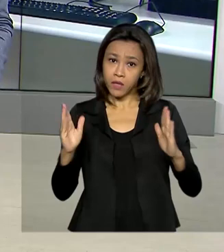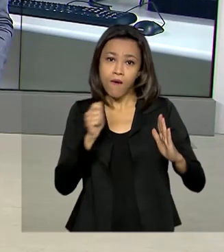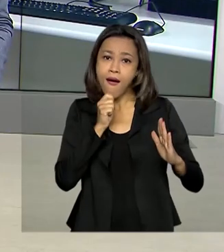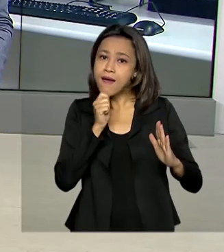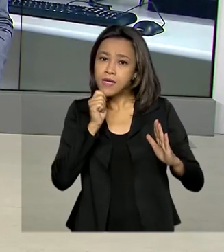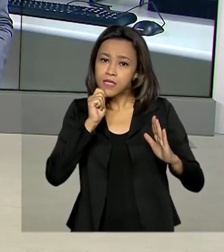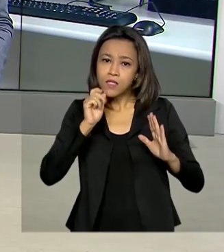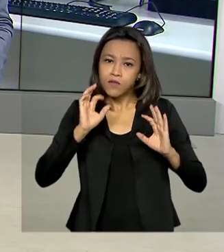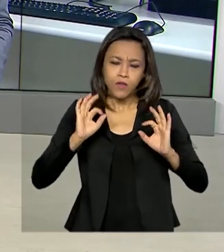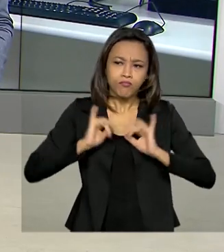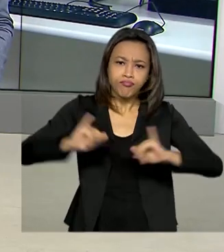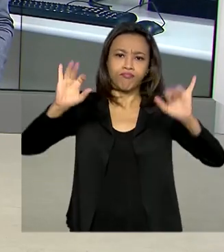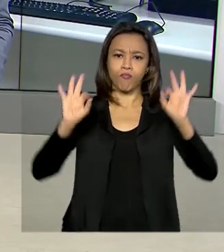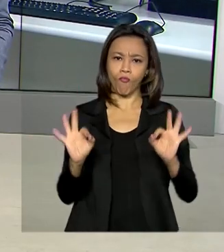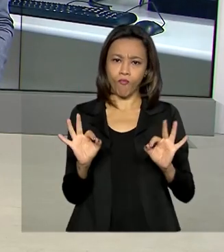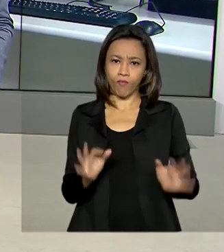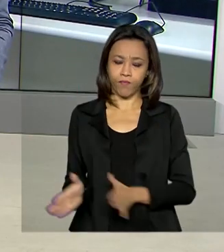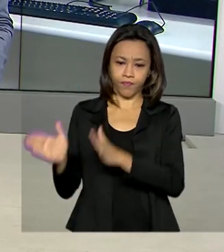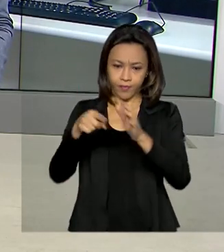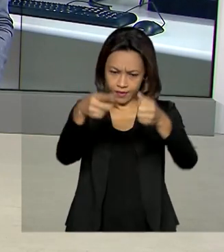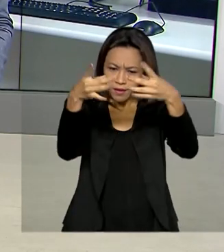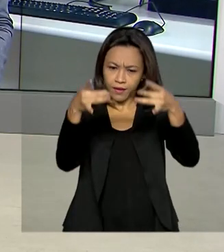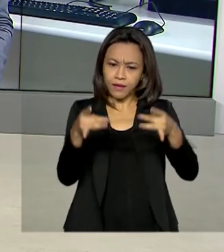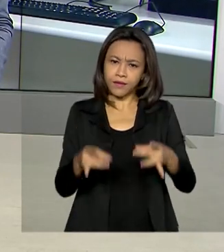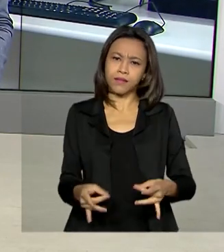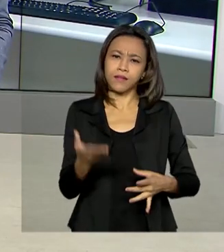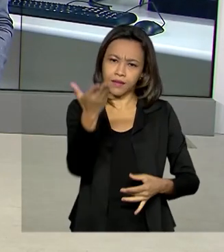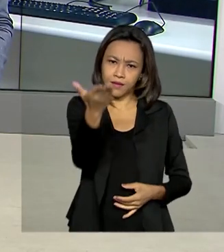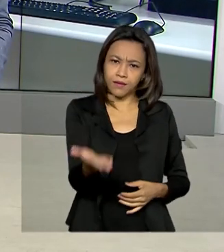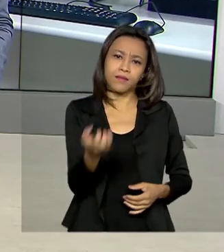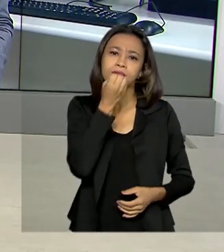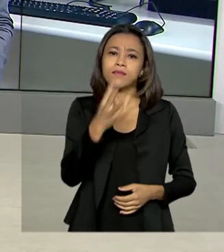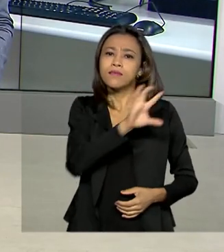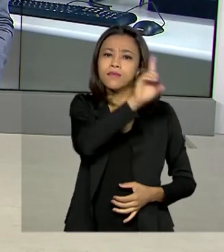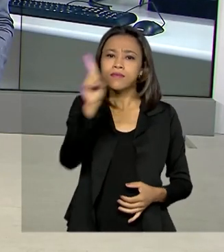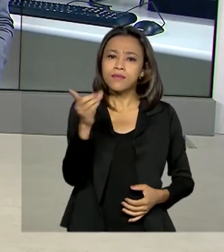repórter Alessandra Lago. Ela traz os detalhes para a gente. Alessandra, bom dia.